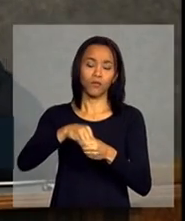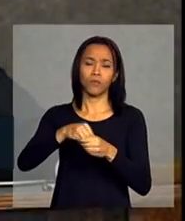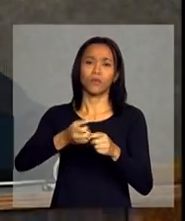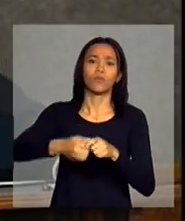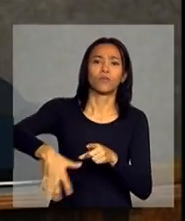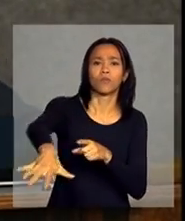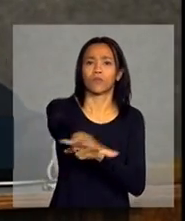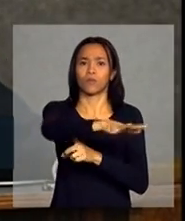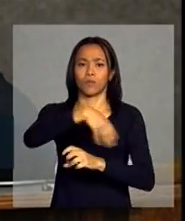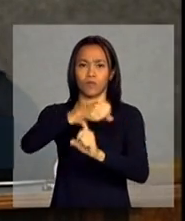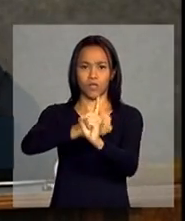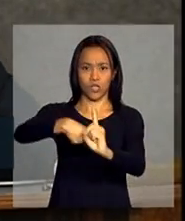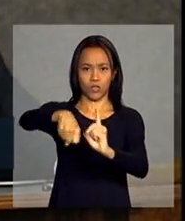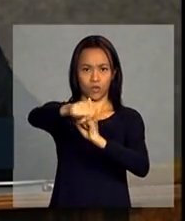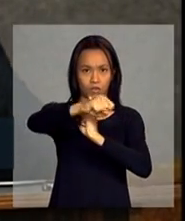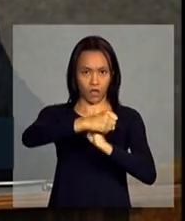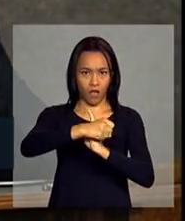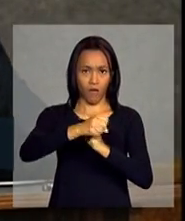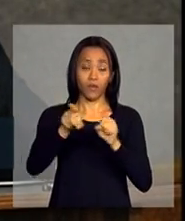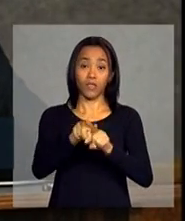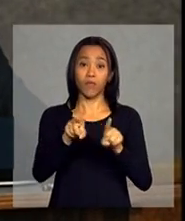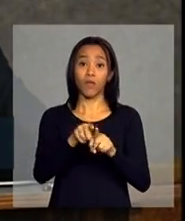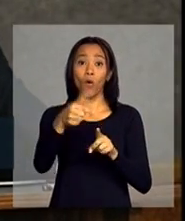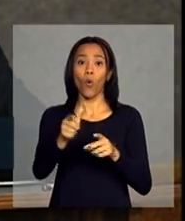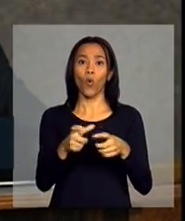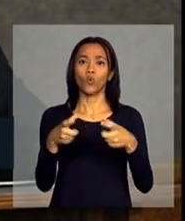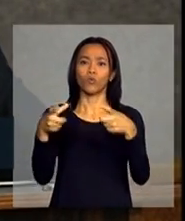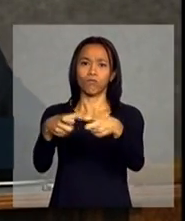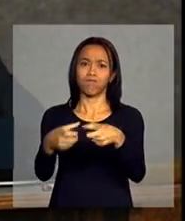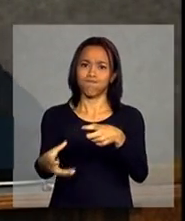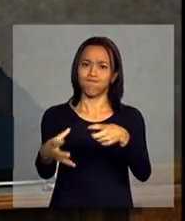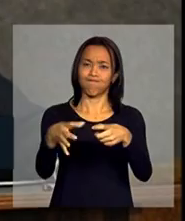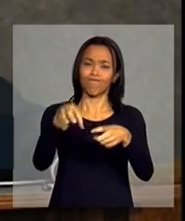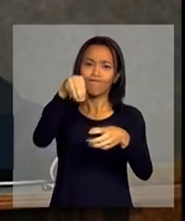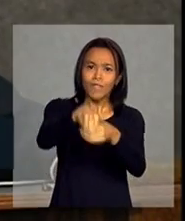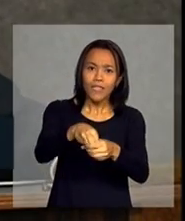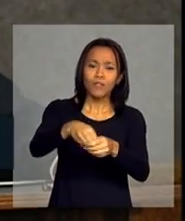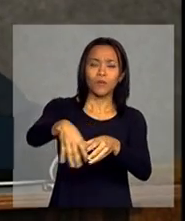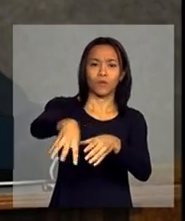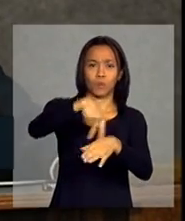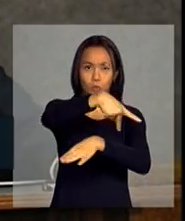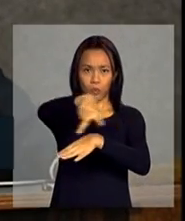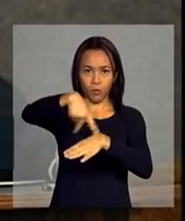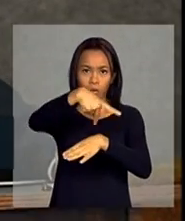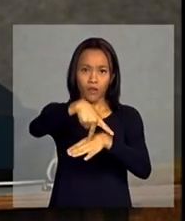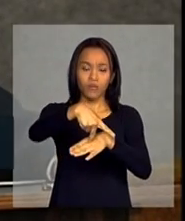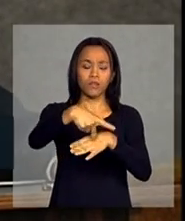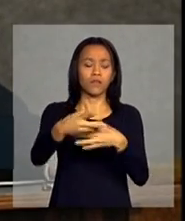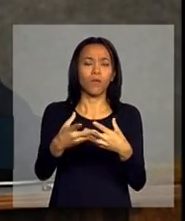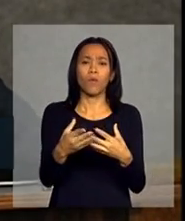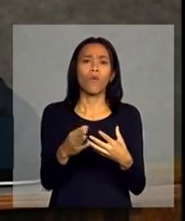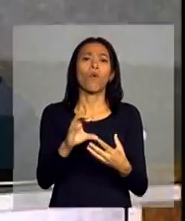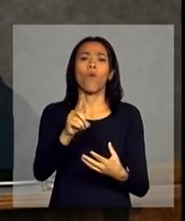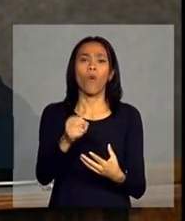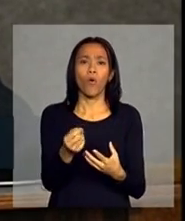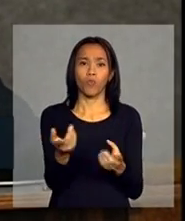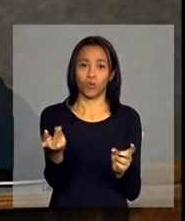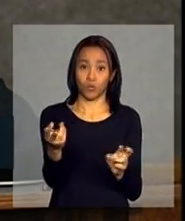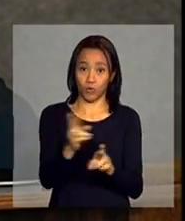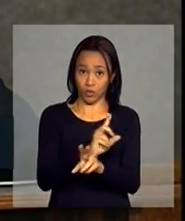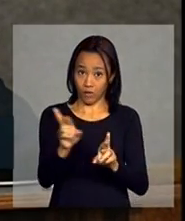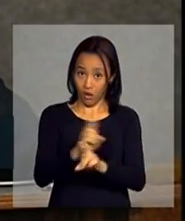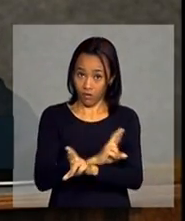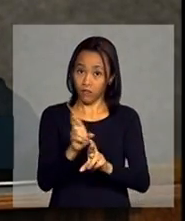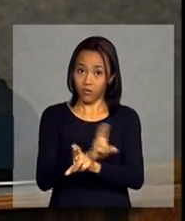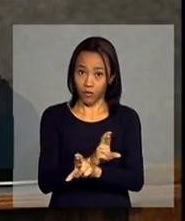e os negócios locais dentro da dimensão do território, como dois primos pobres da política